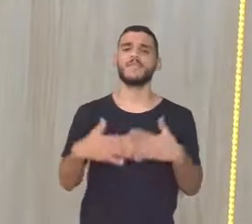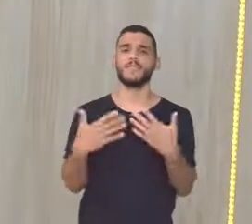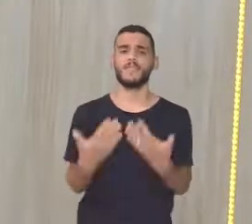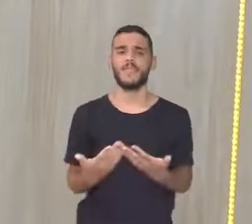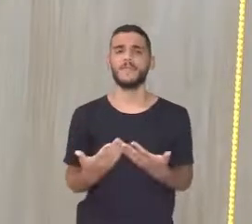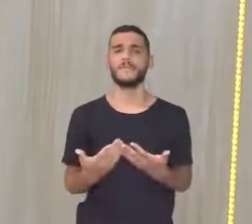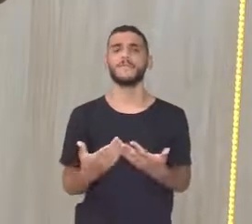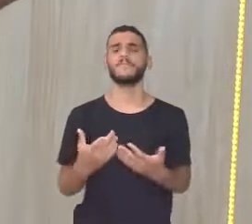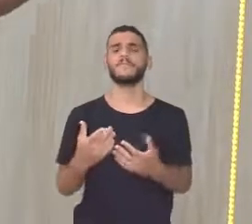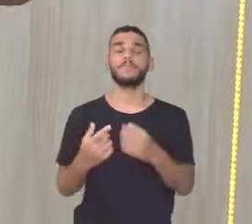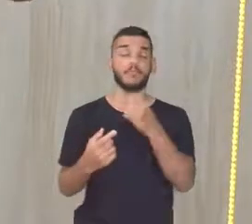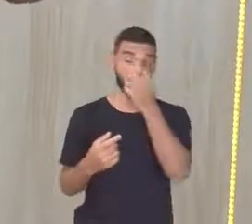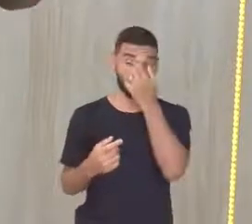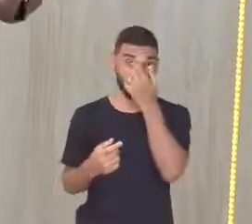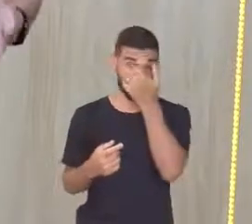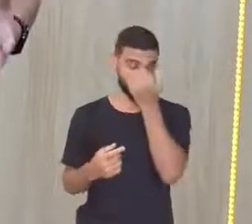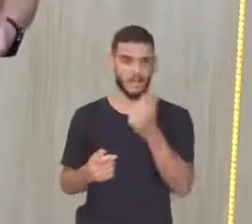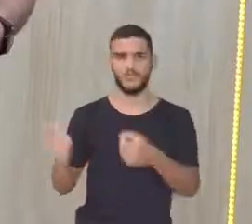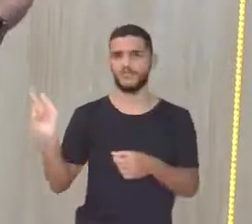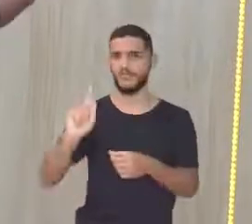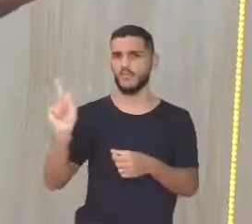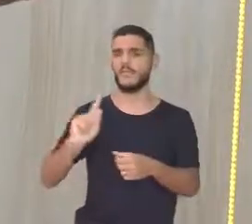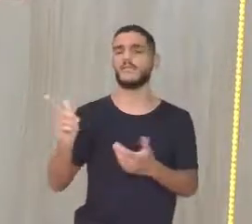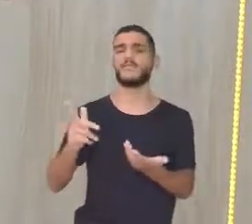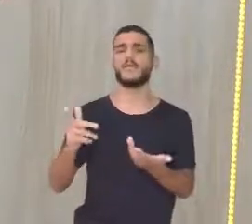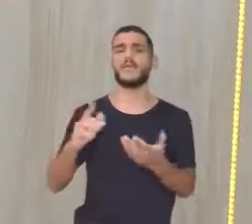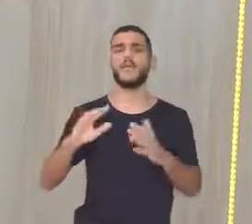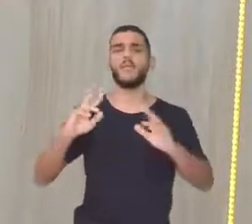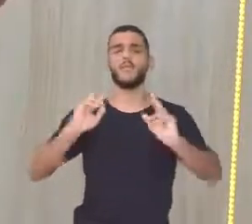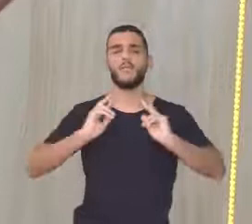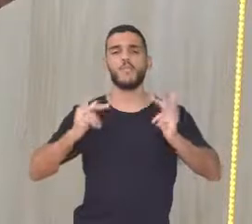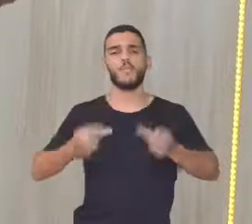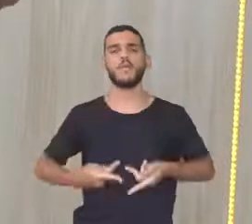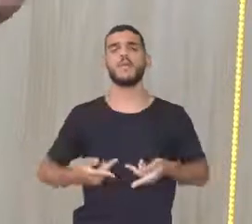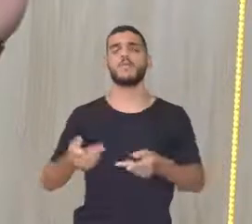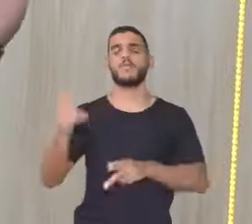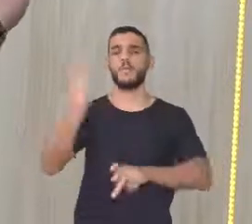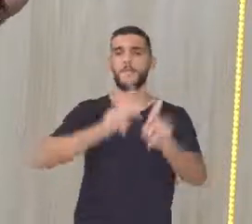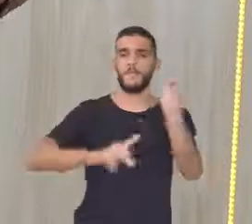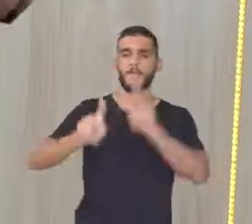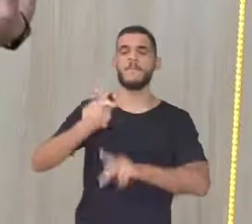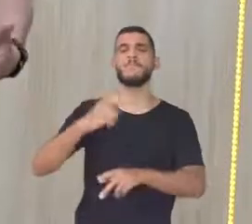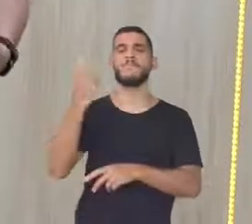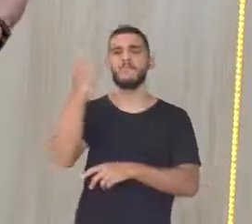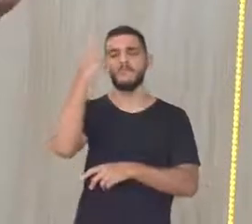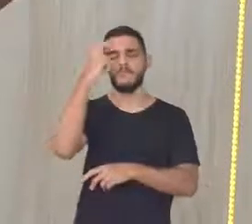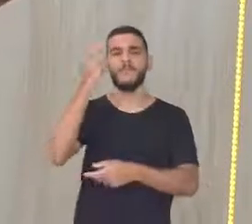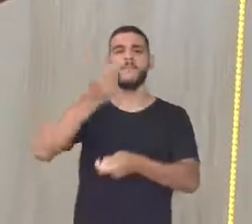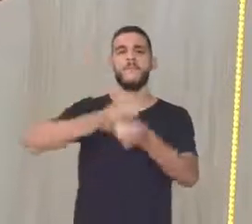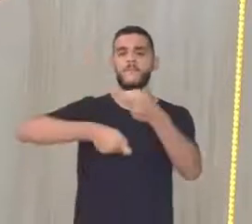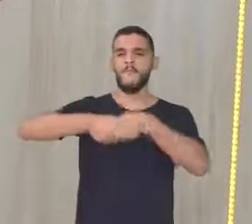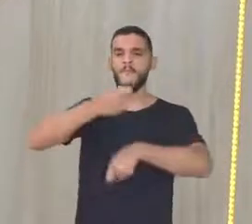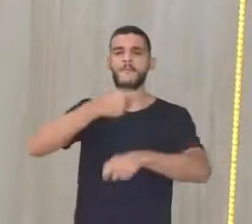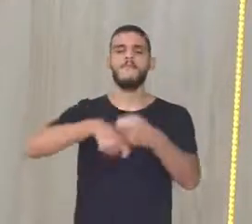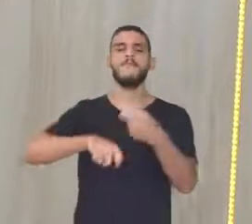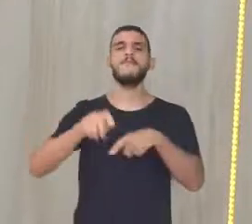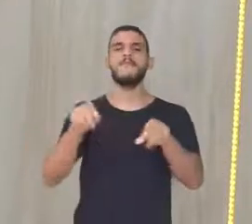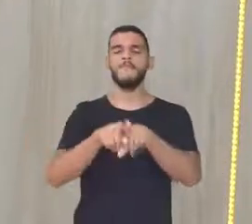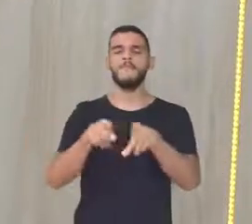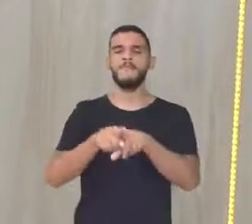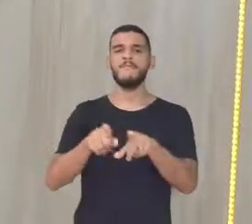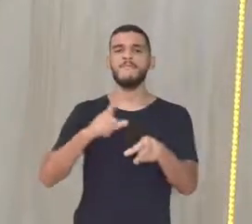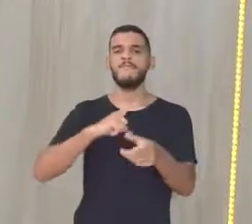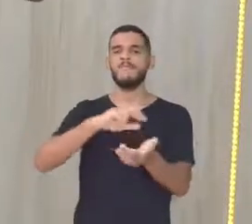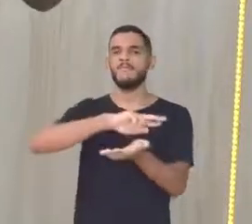geografia física Geografia humana vai tratar de povoação, de cultura, de economia, né Uma série de